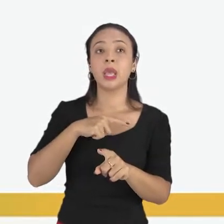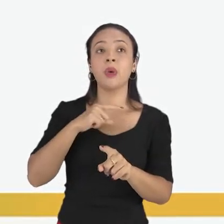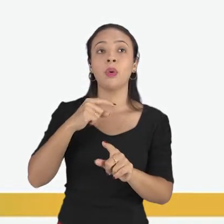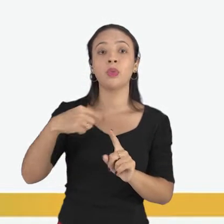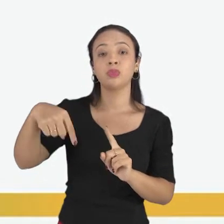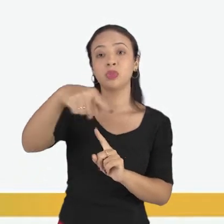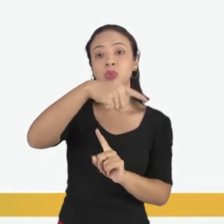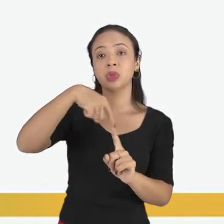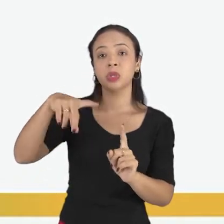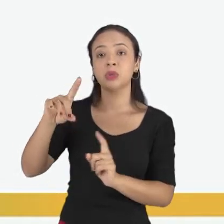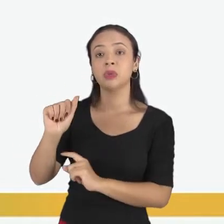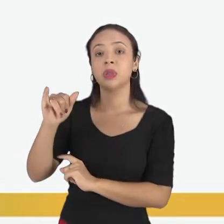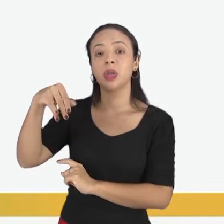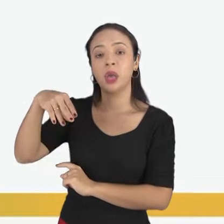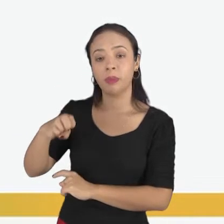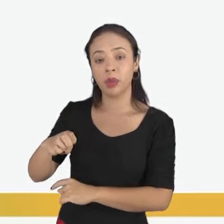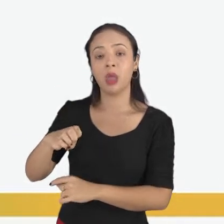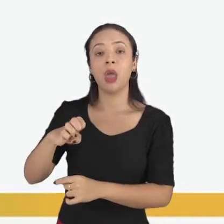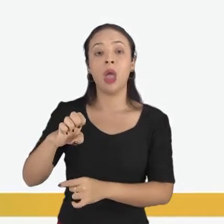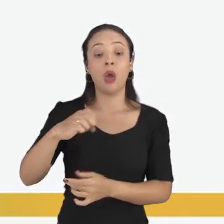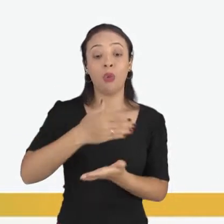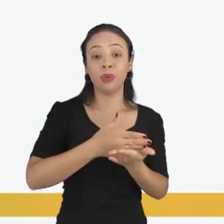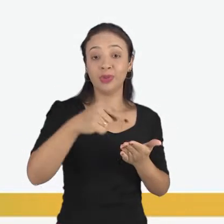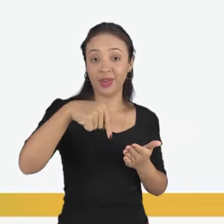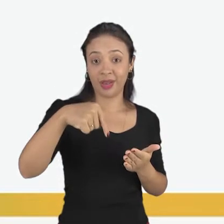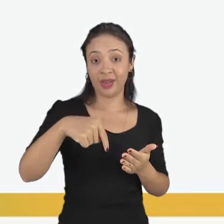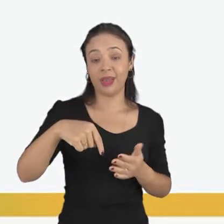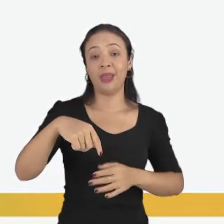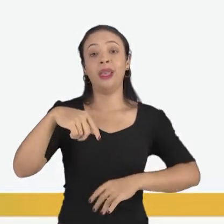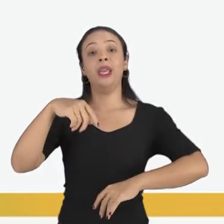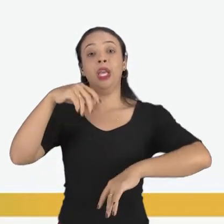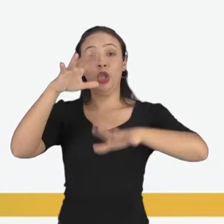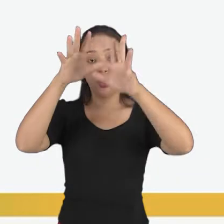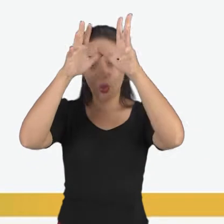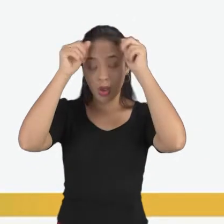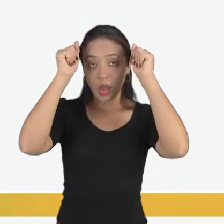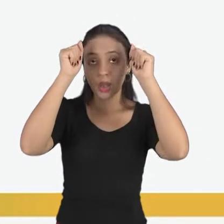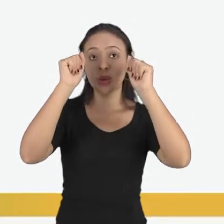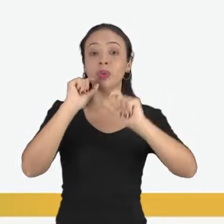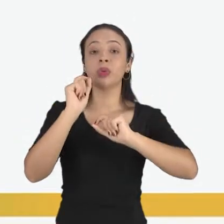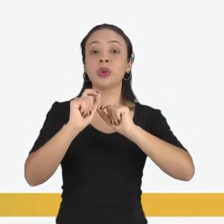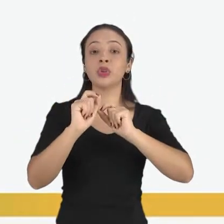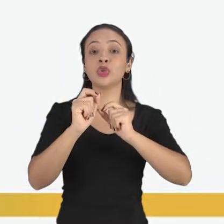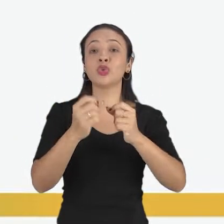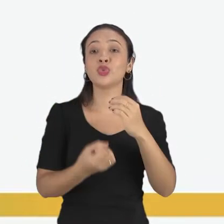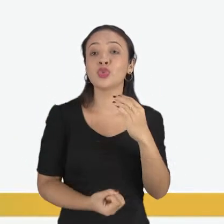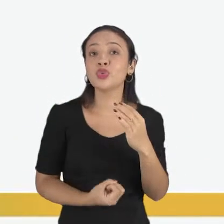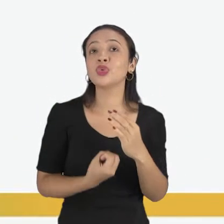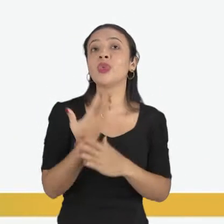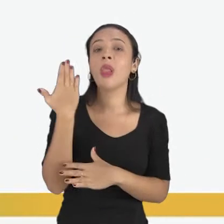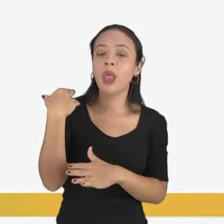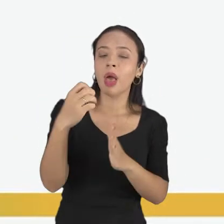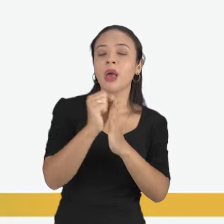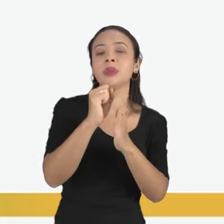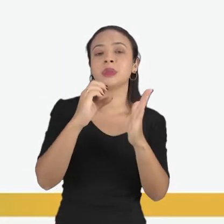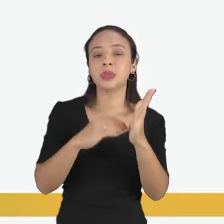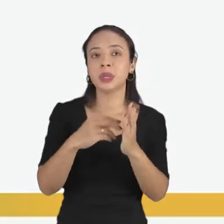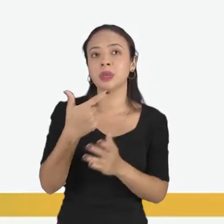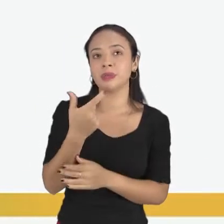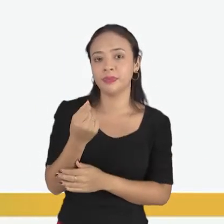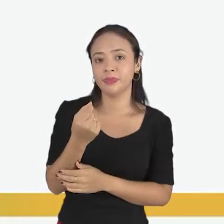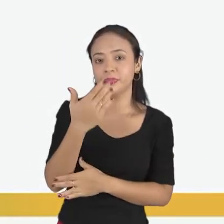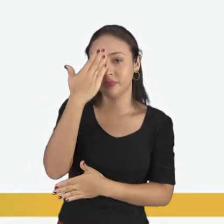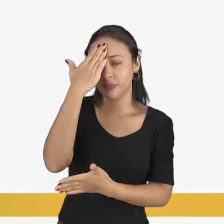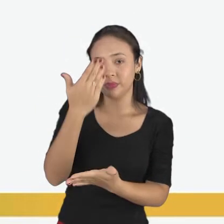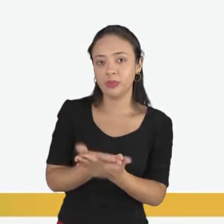aqui no Acre? Pois é, surgiu na Amazônia no início do século XX. Ele considera sagrado